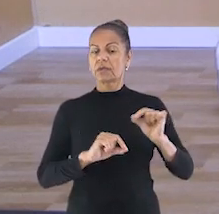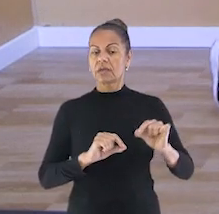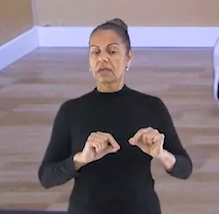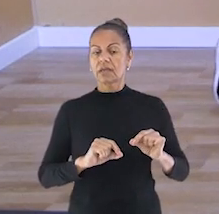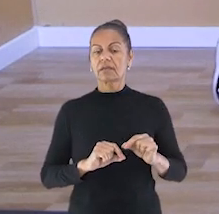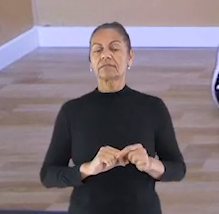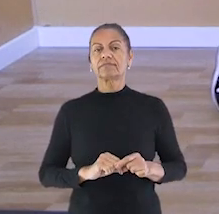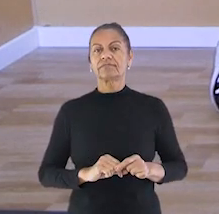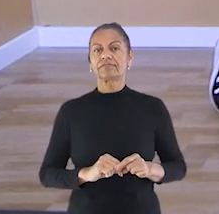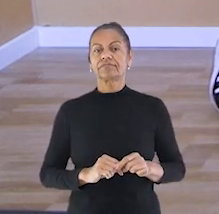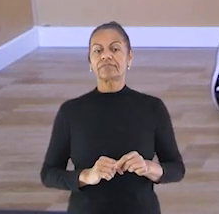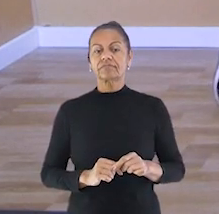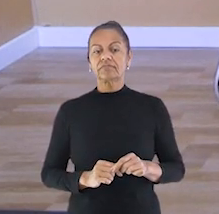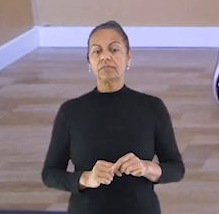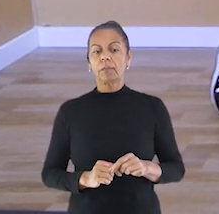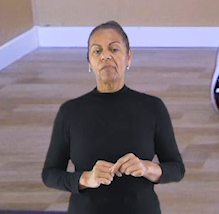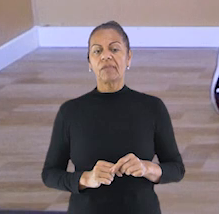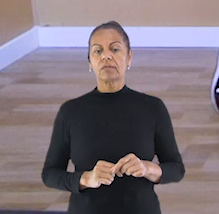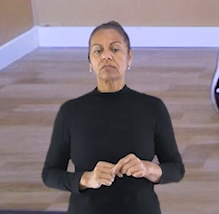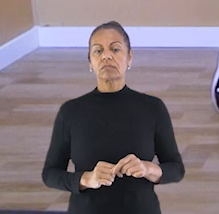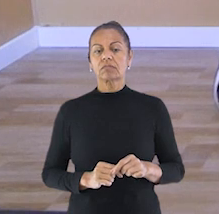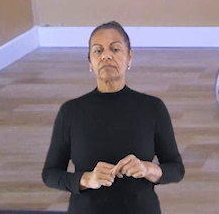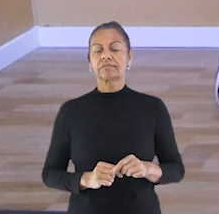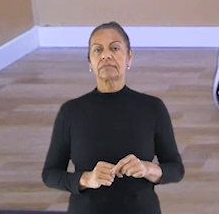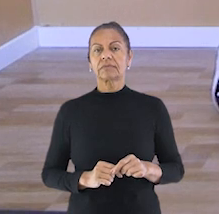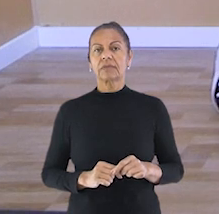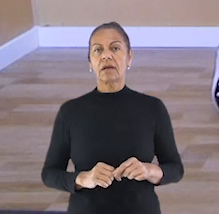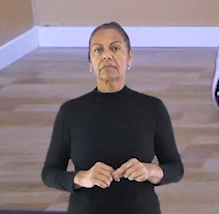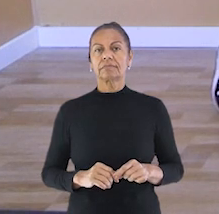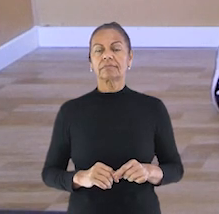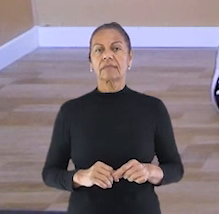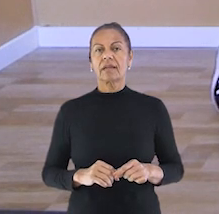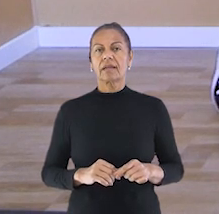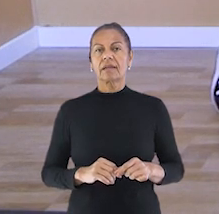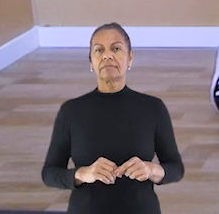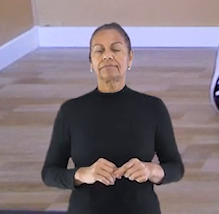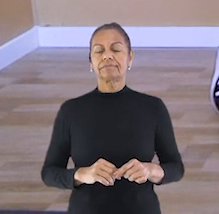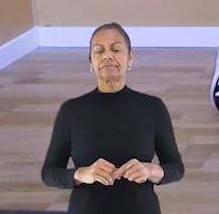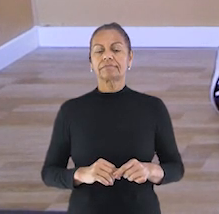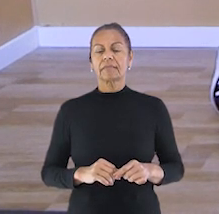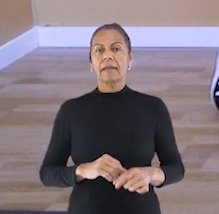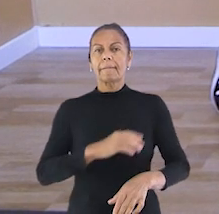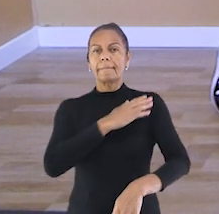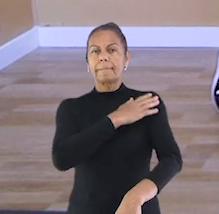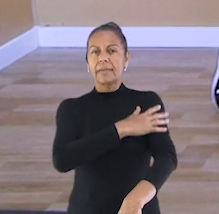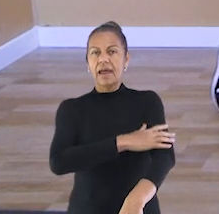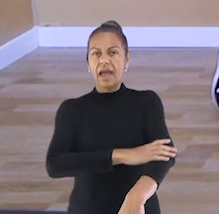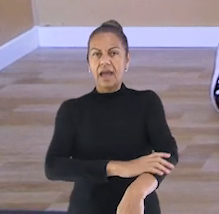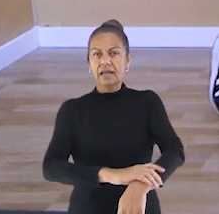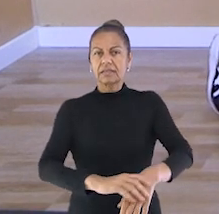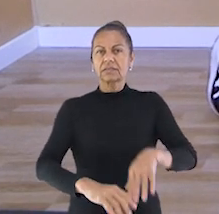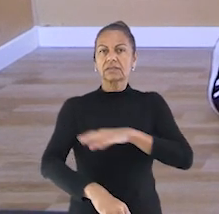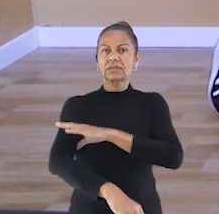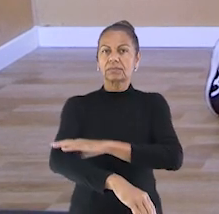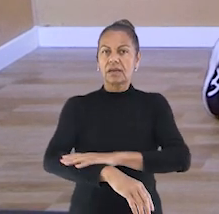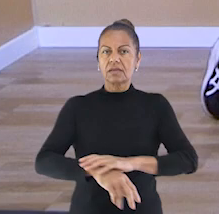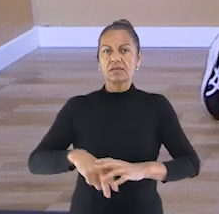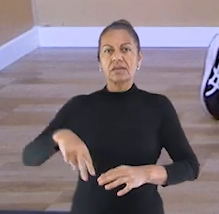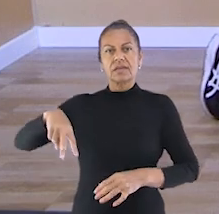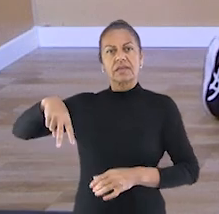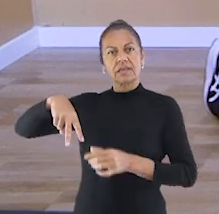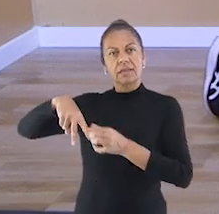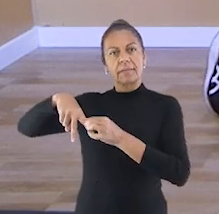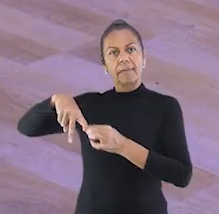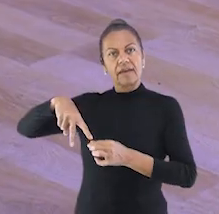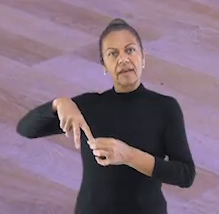elevação, braços e pernas. Serão três séries e dez repetições, beleza? Com bastante calma.